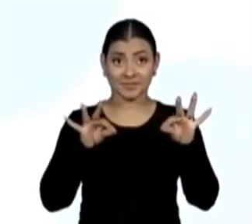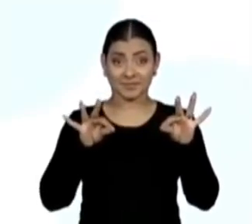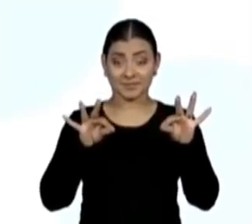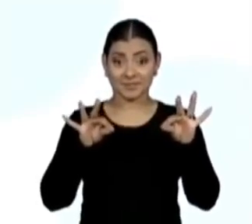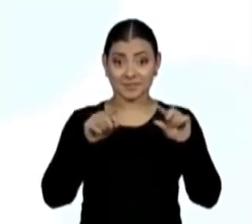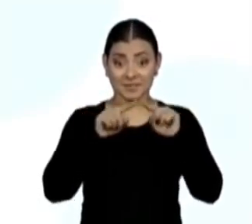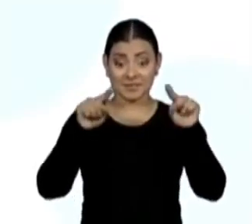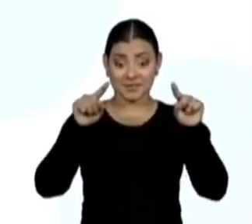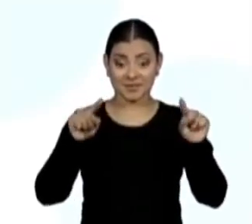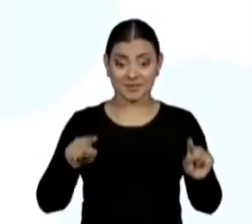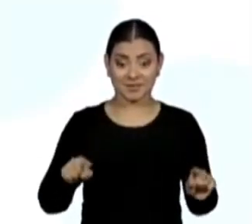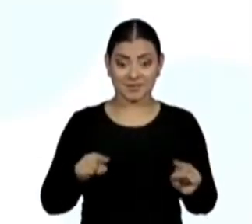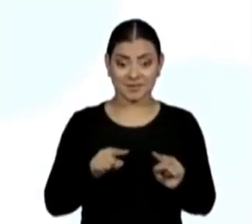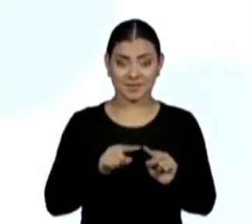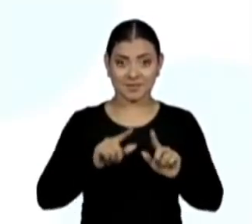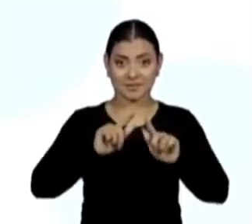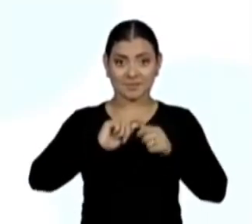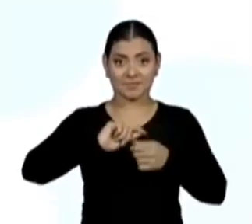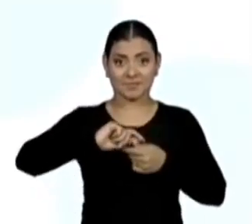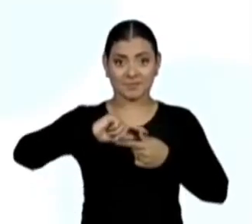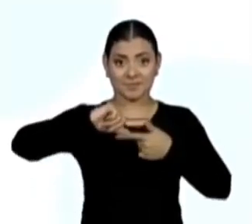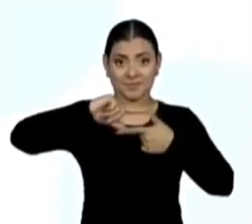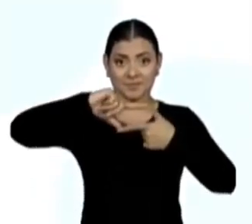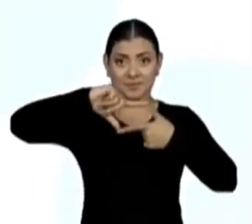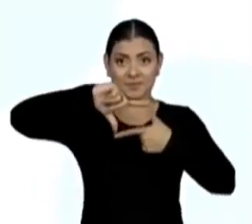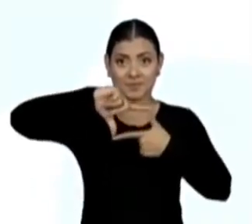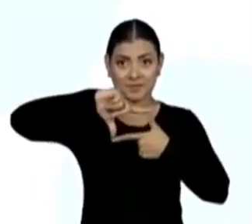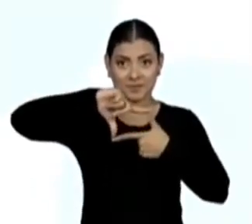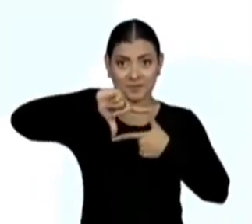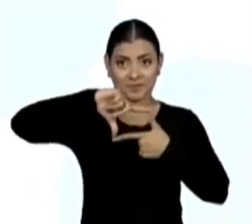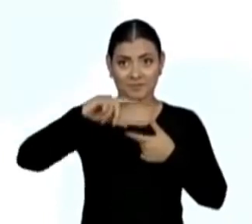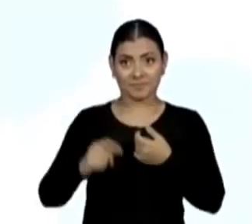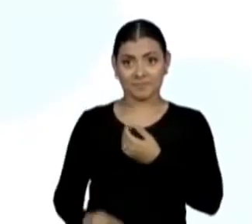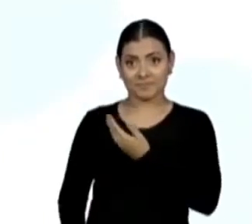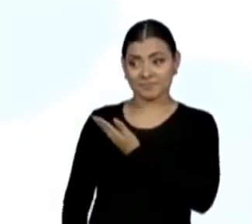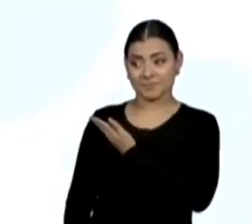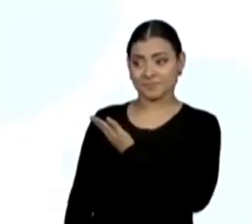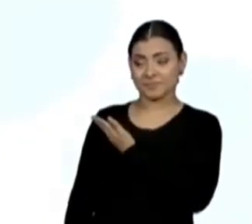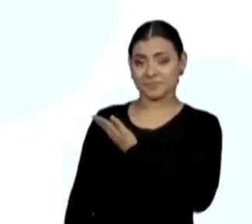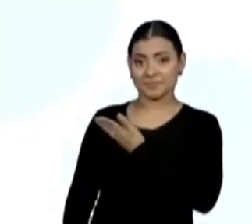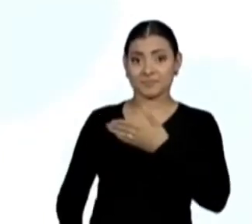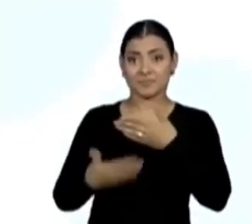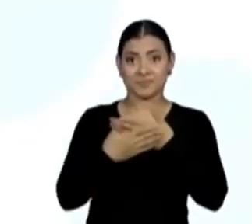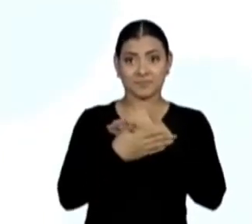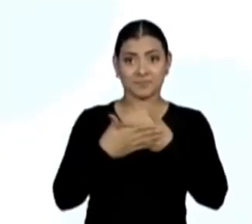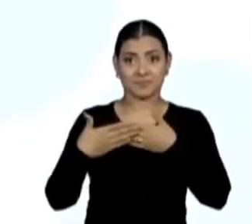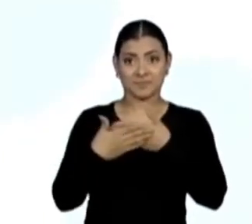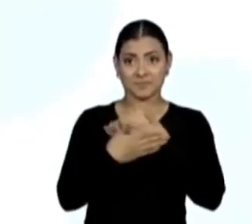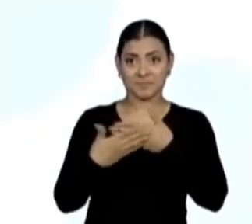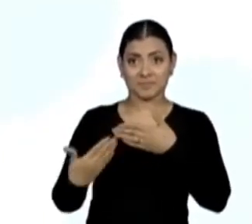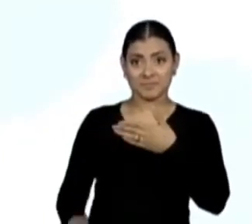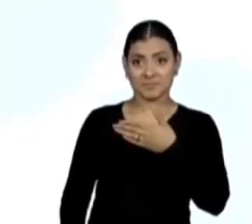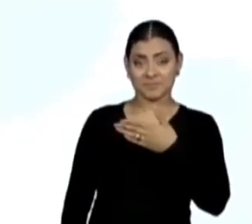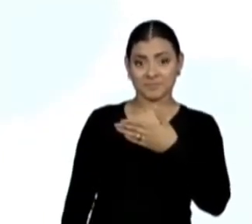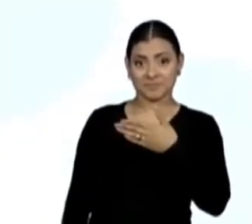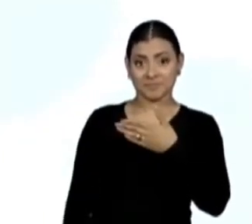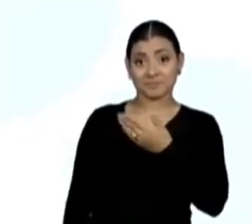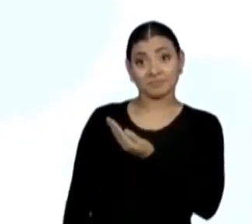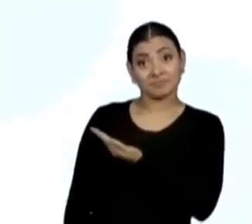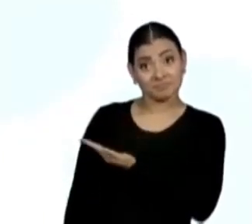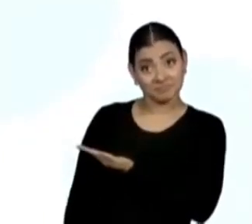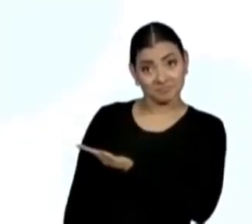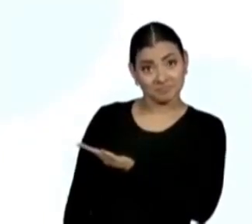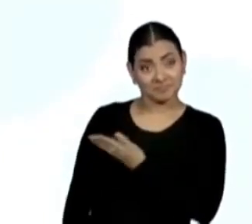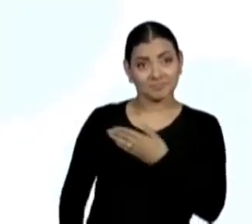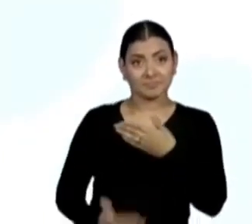uma das faces da caixa que eu estou contornando aqui.